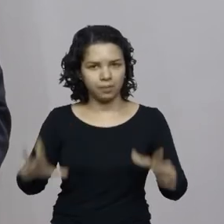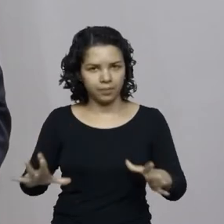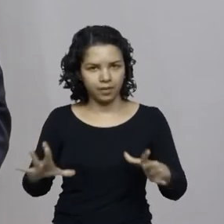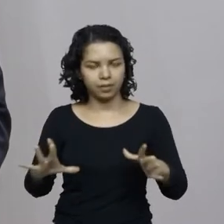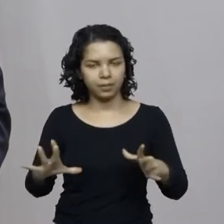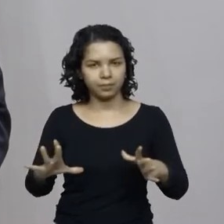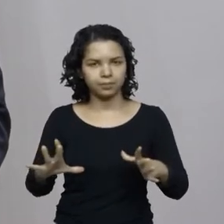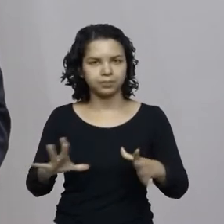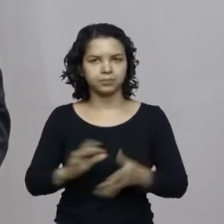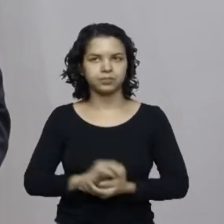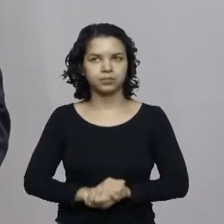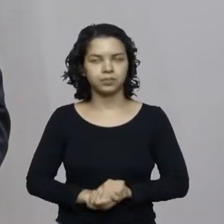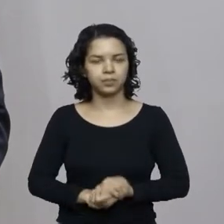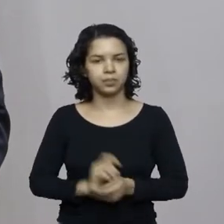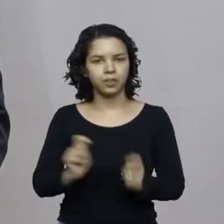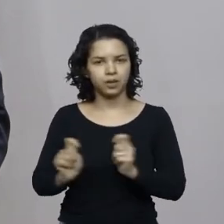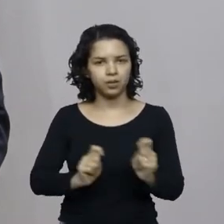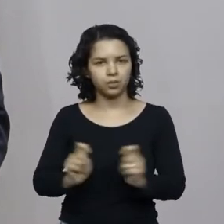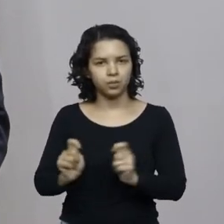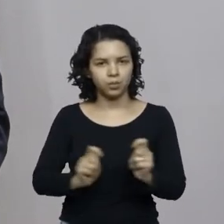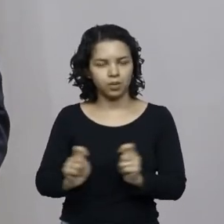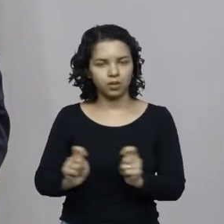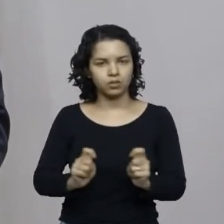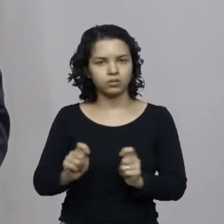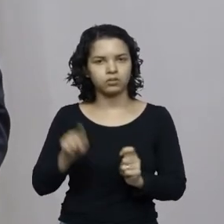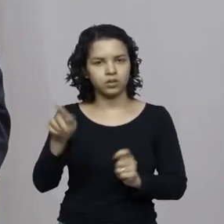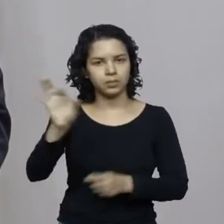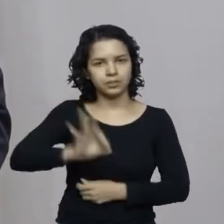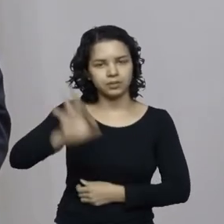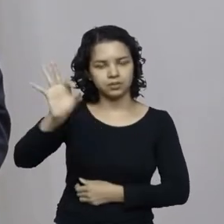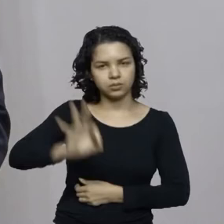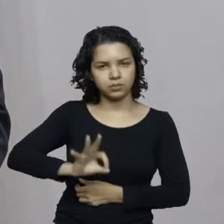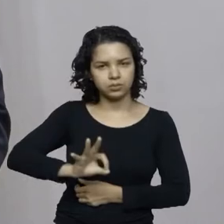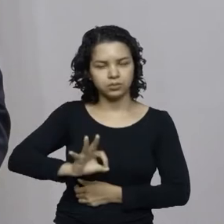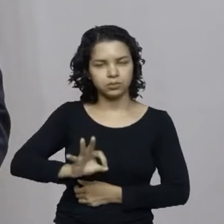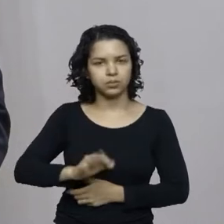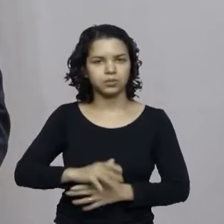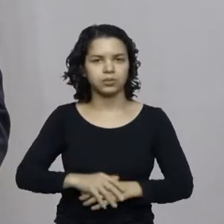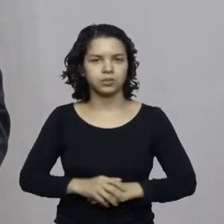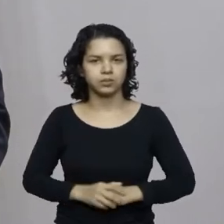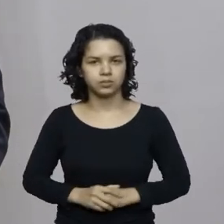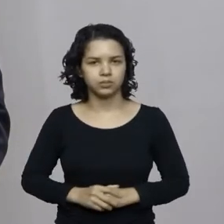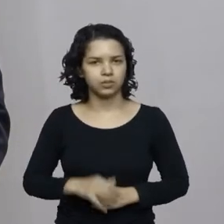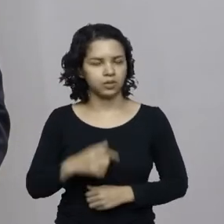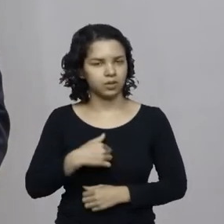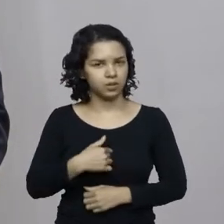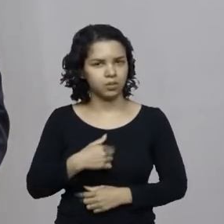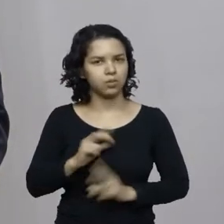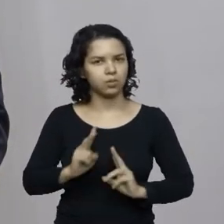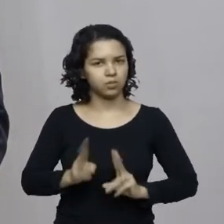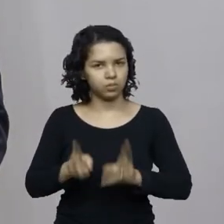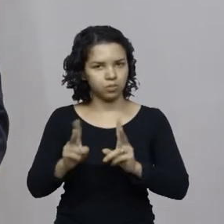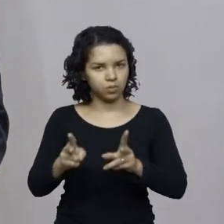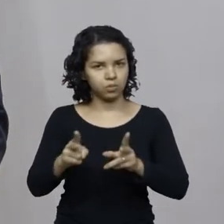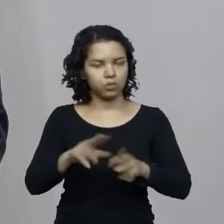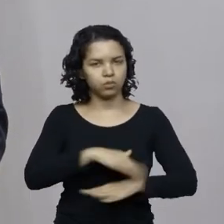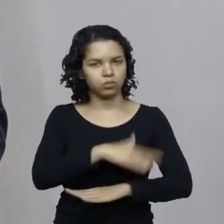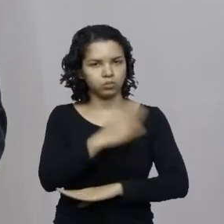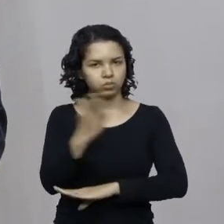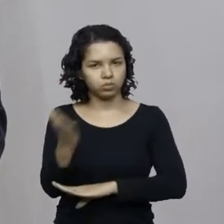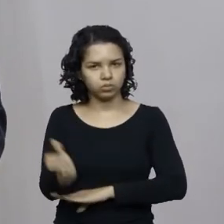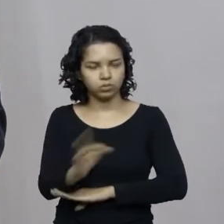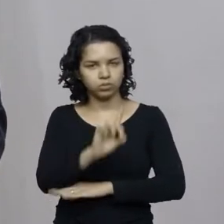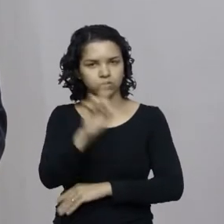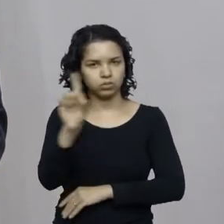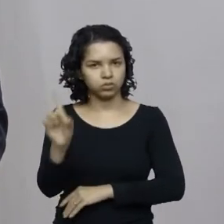para regular esse percentual. Porém, eu ainda estou, durante o dia de luz acesa e